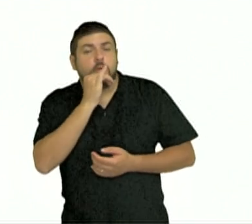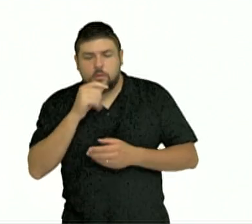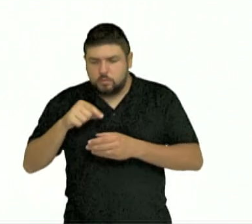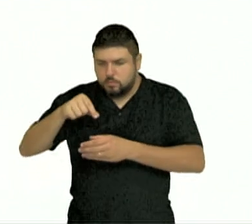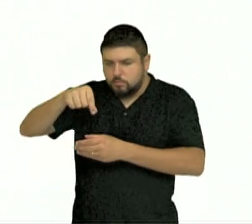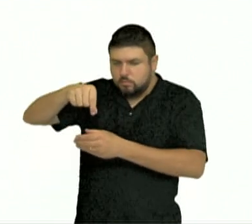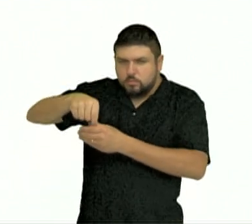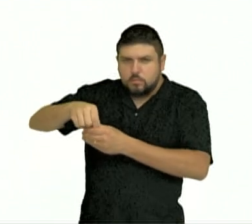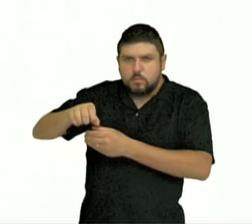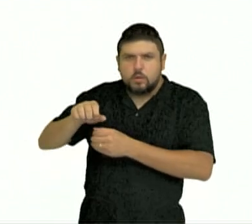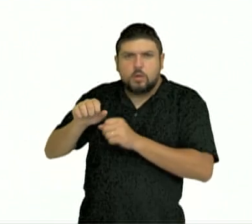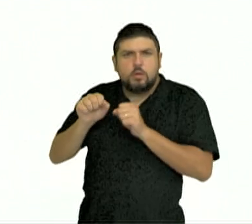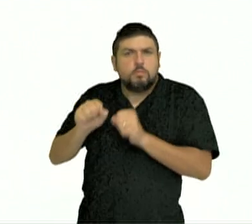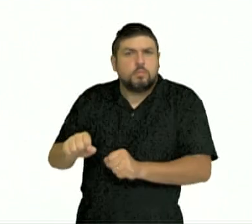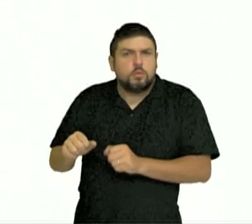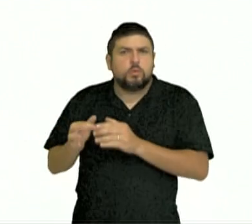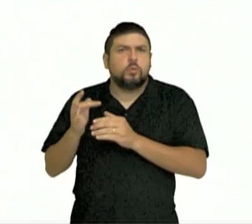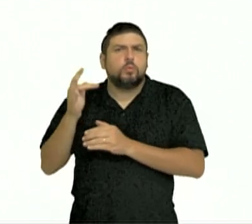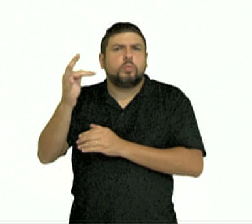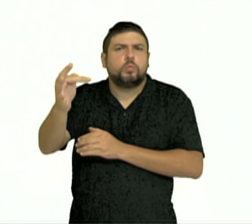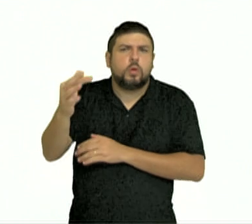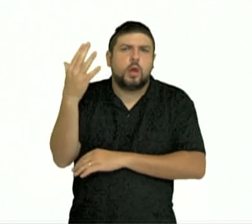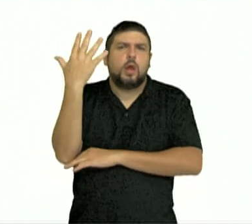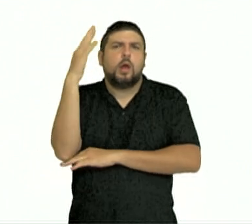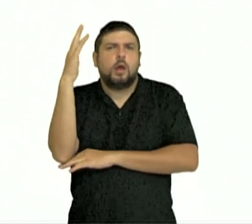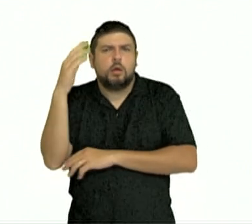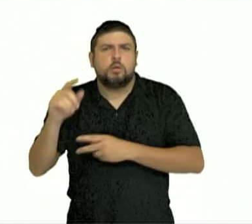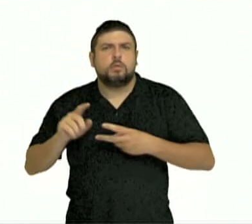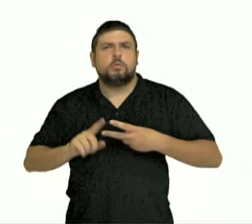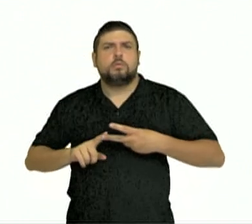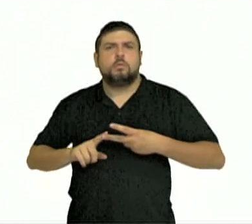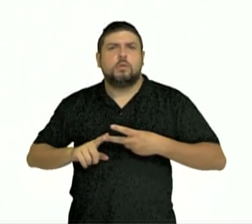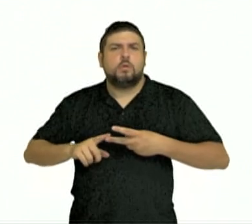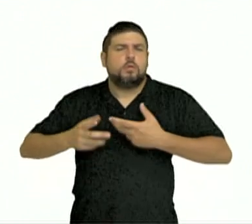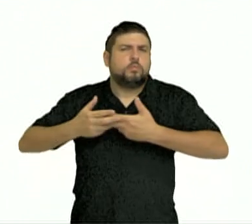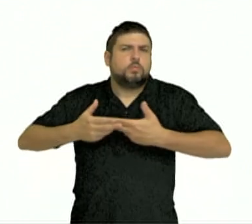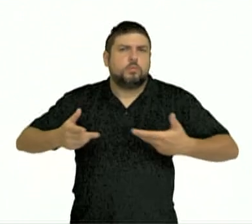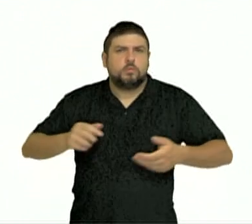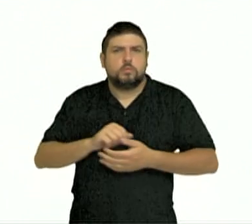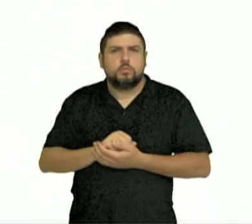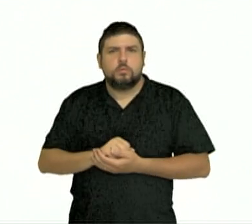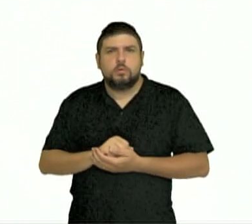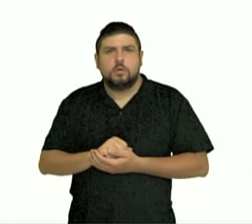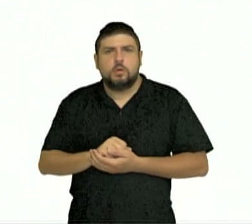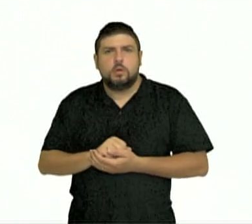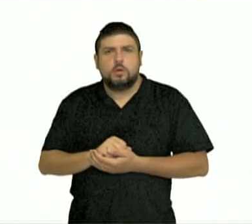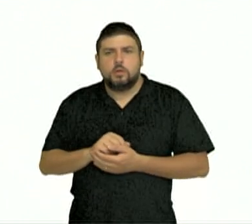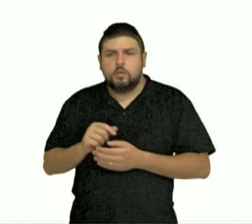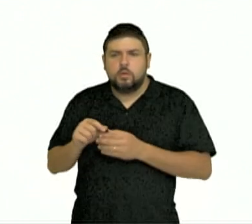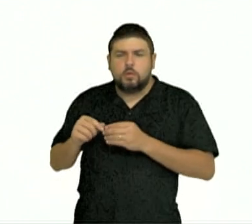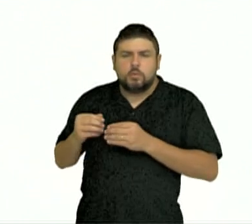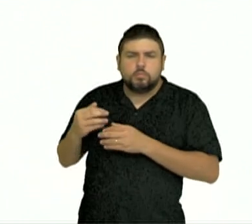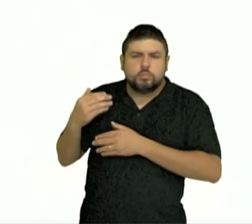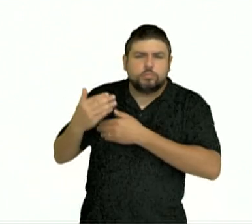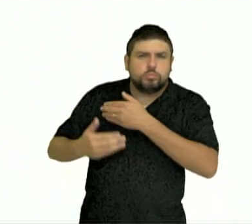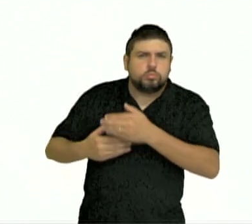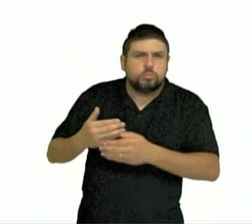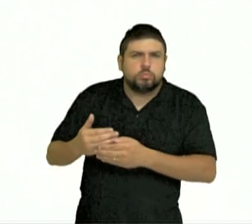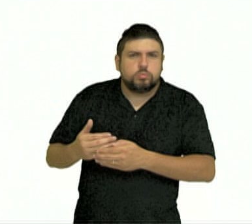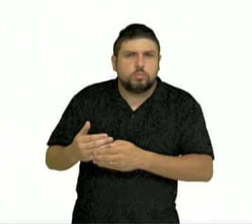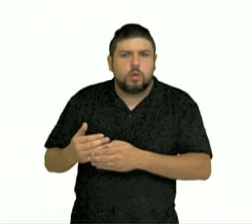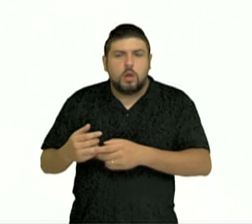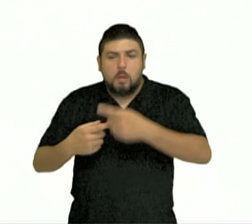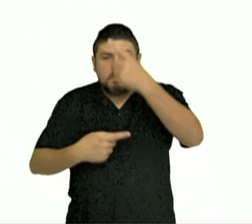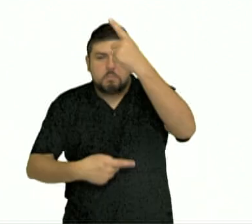diversas coisas. Então, a potência contida na semente se transforma em ato quando nós